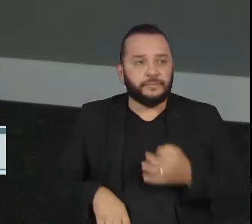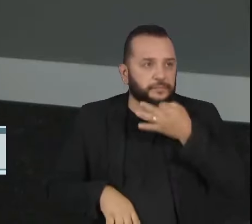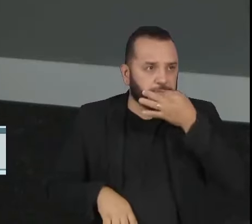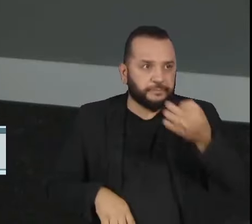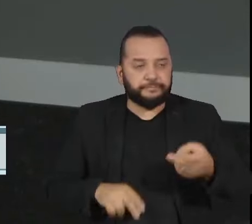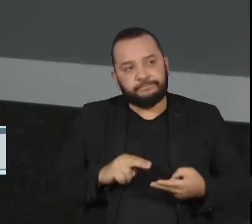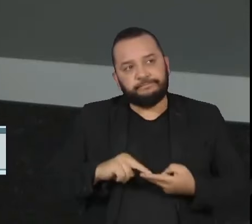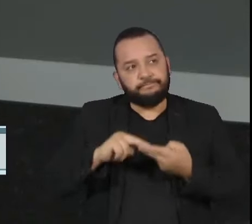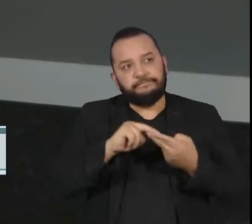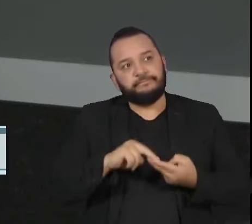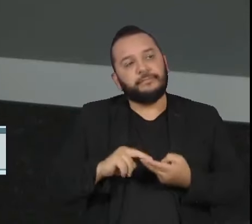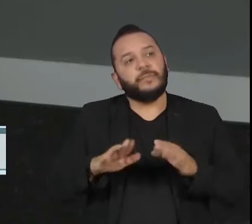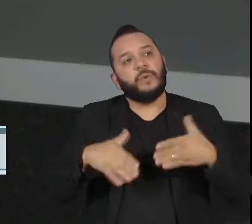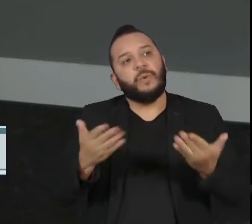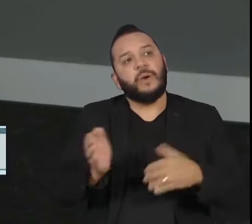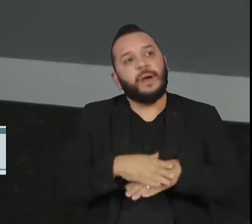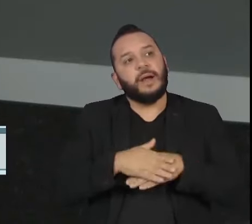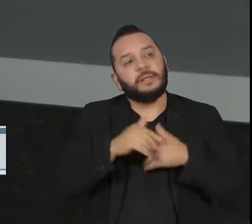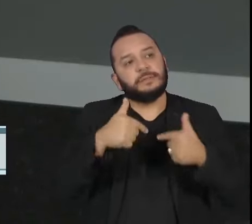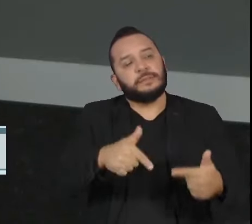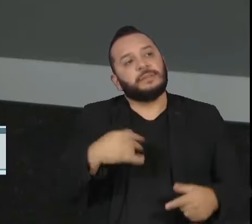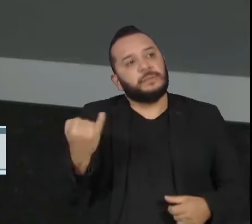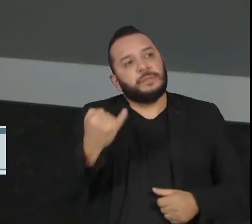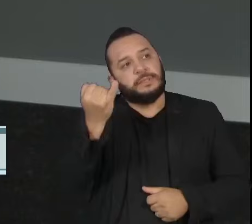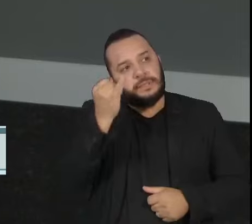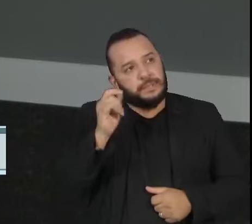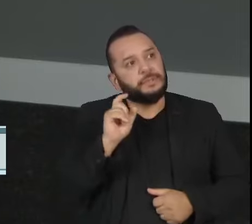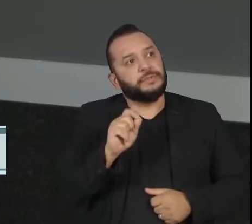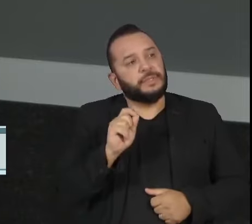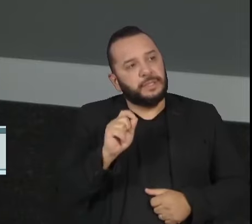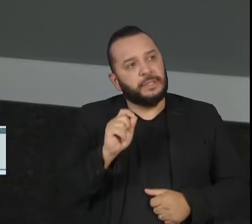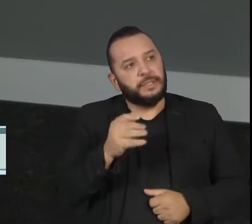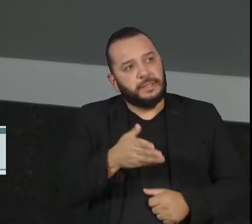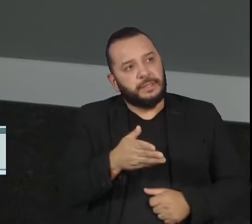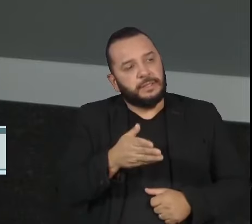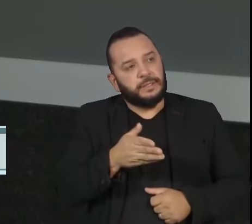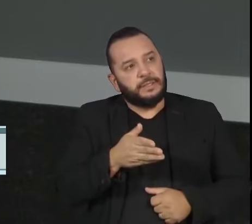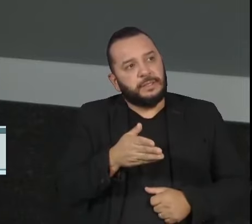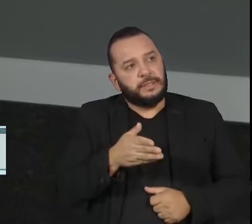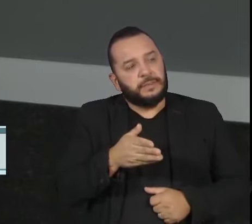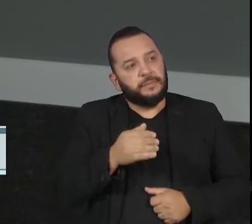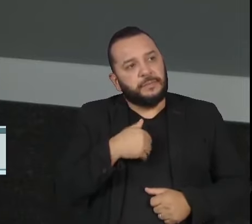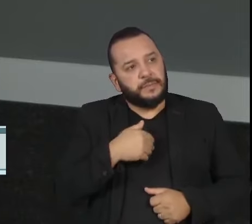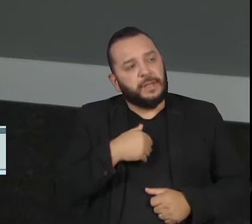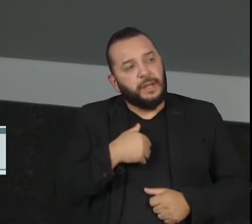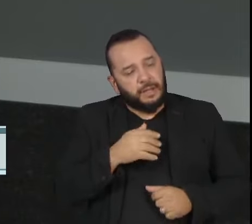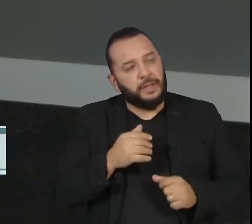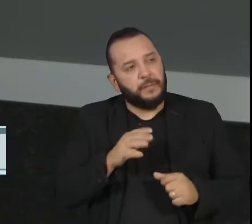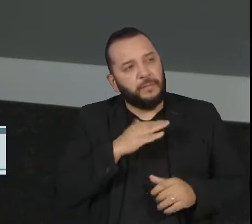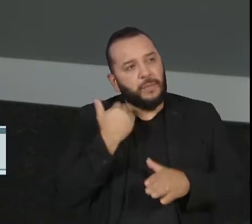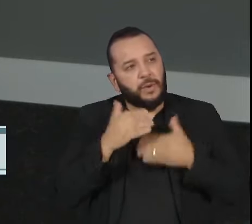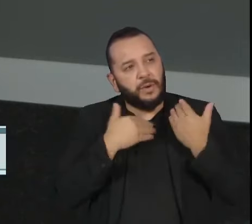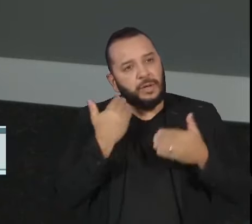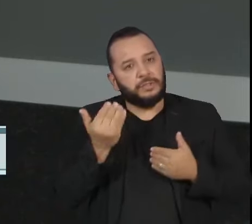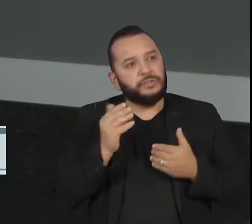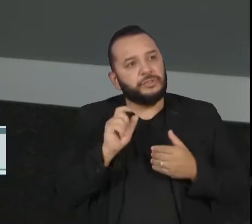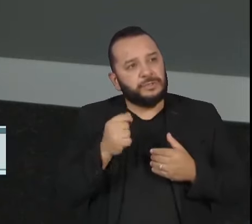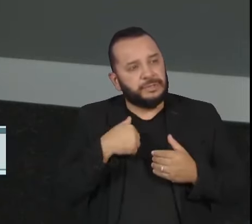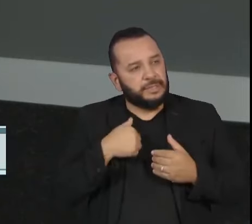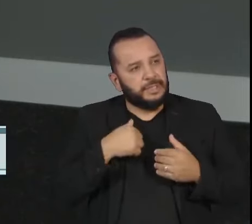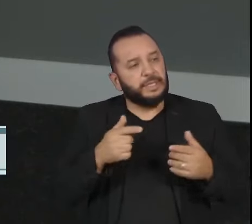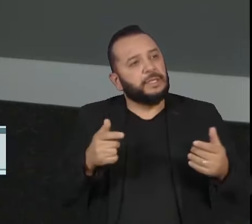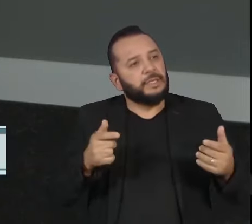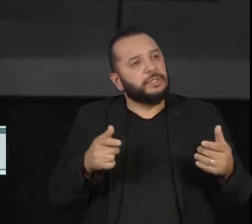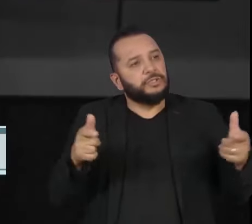Unicef, quais são as medidas necessárias para que esses números caiam, para que essas vidas sejam salvas,